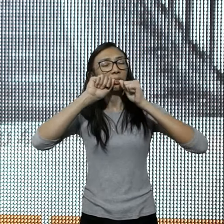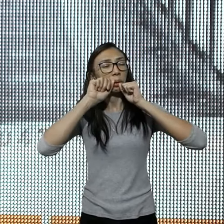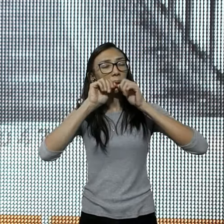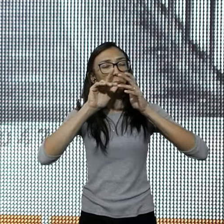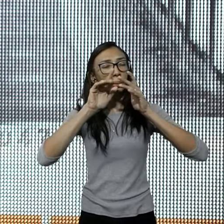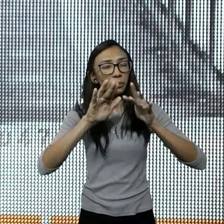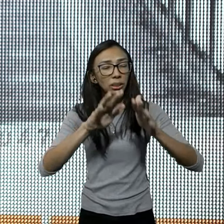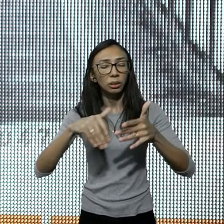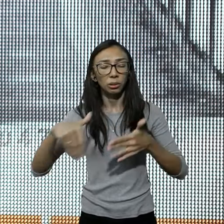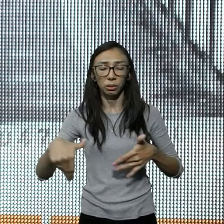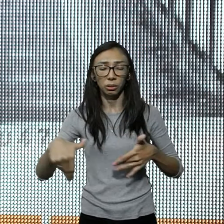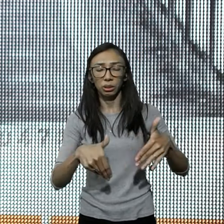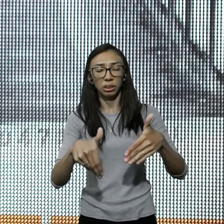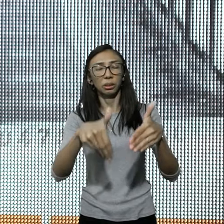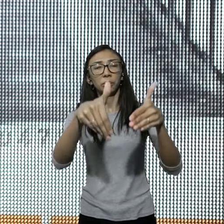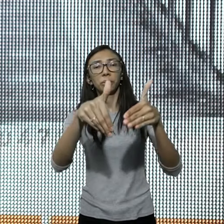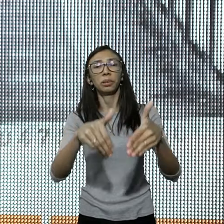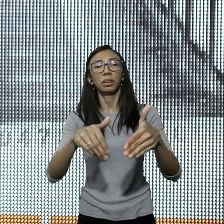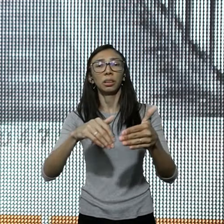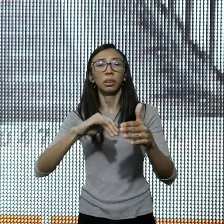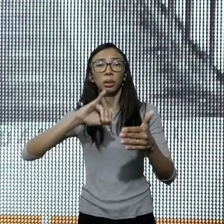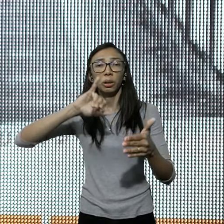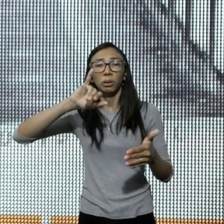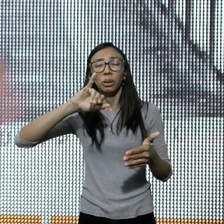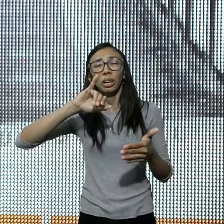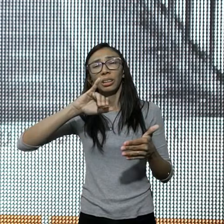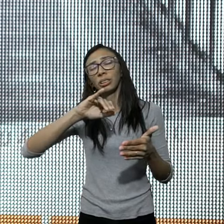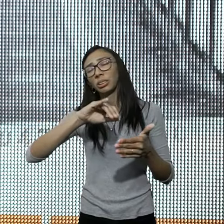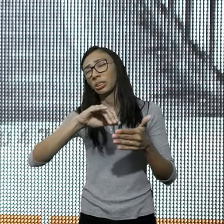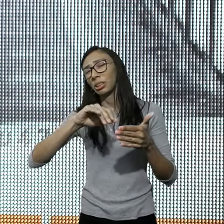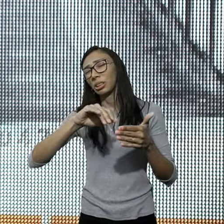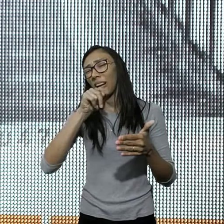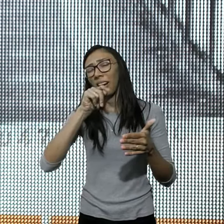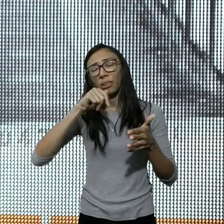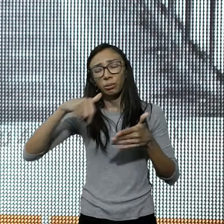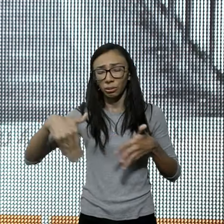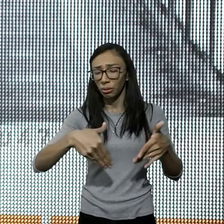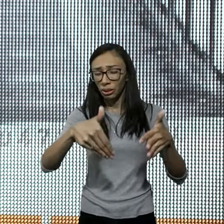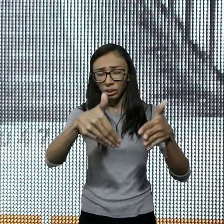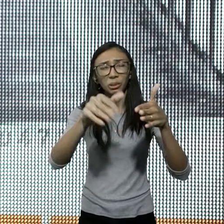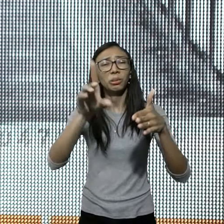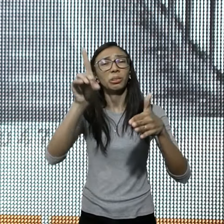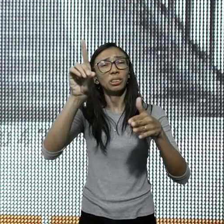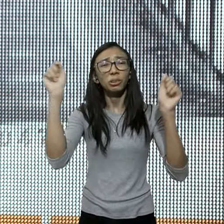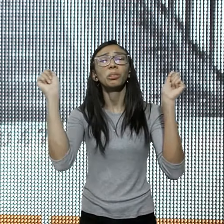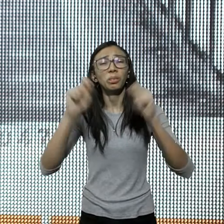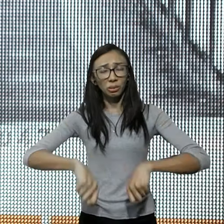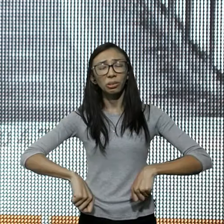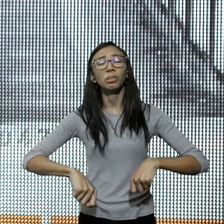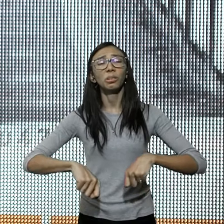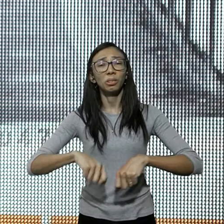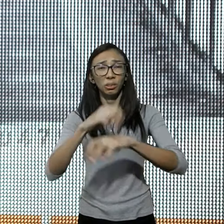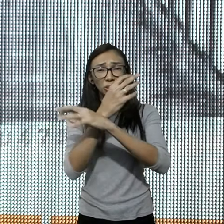caminhos, Ele está colocando, rios, no meio do deserto, só o Senhor, pode fazer isso,